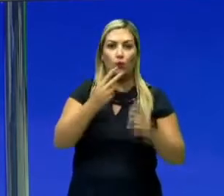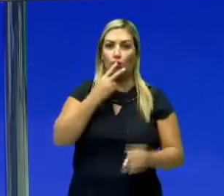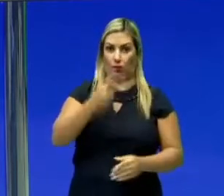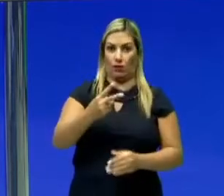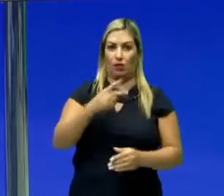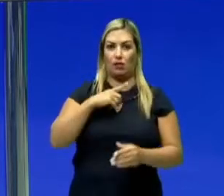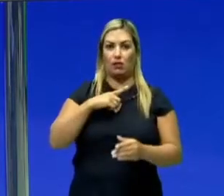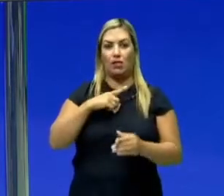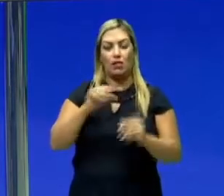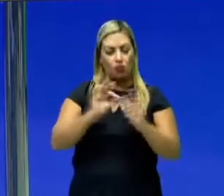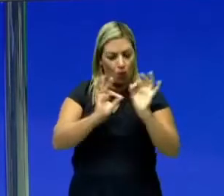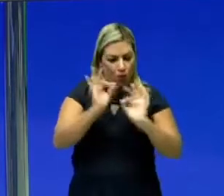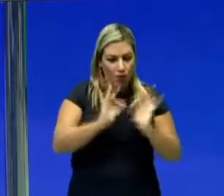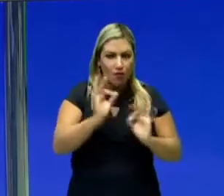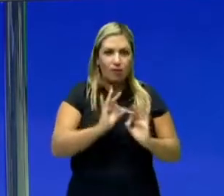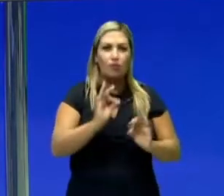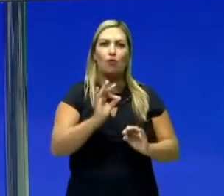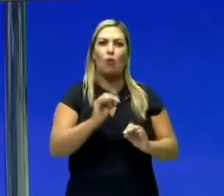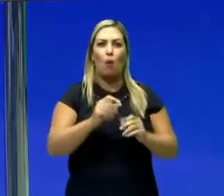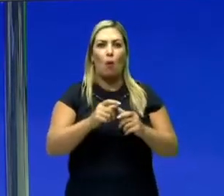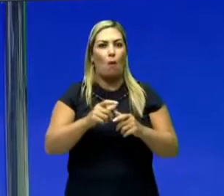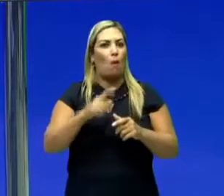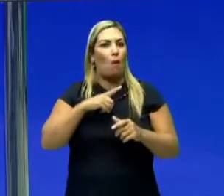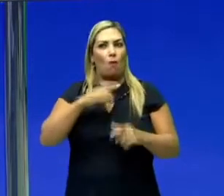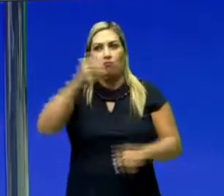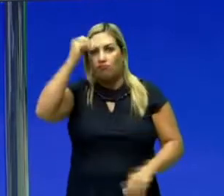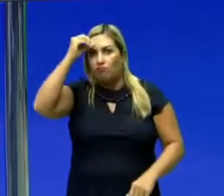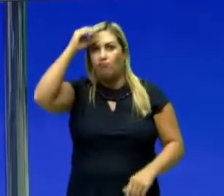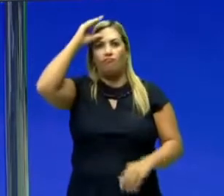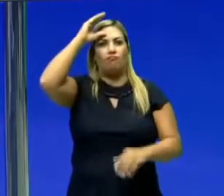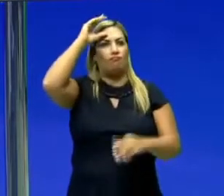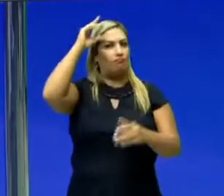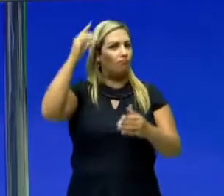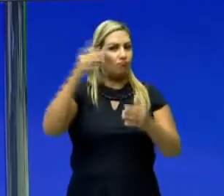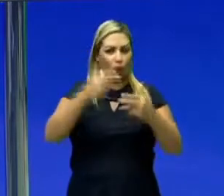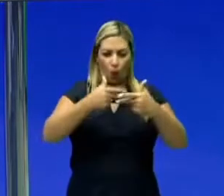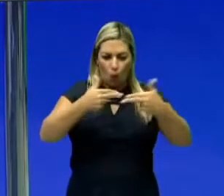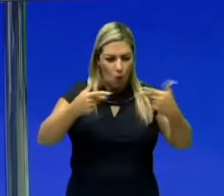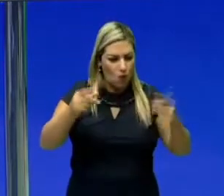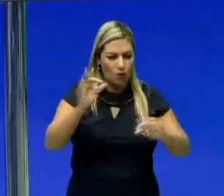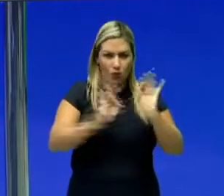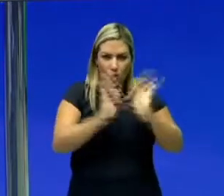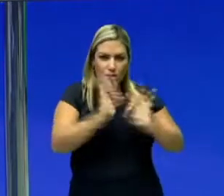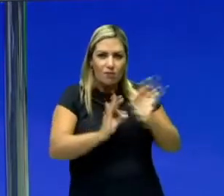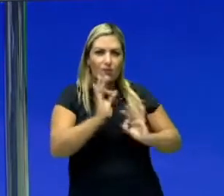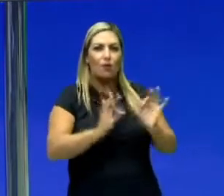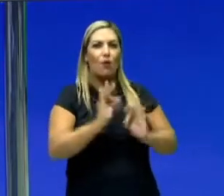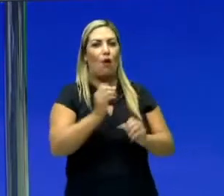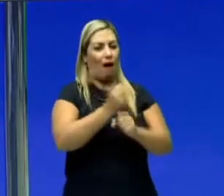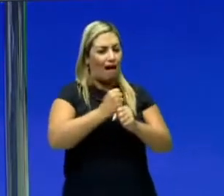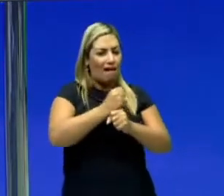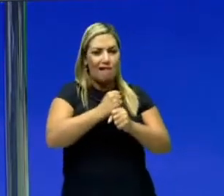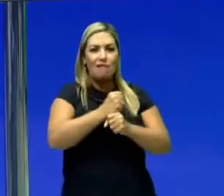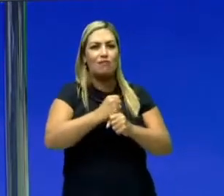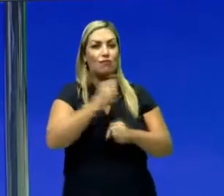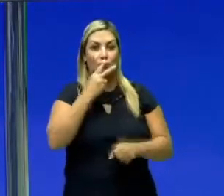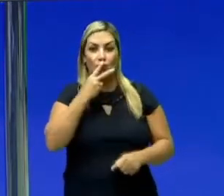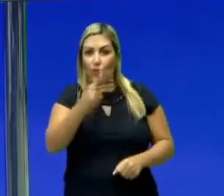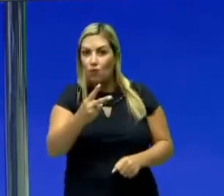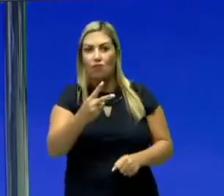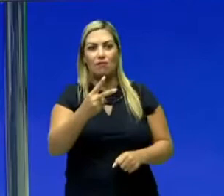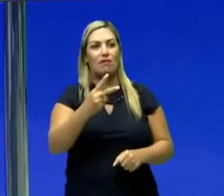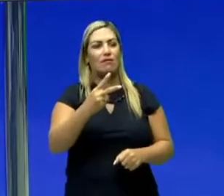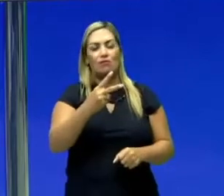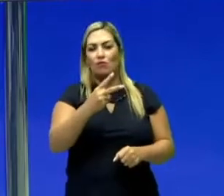afastou, galera, ele produziu os maiores conhecimentos da sua vida, chamados os Anos de Ouro. Foram dois anos